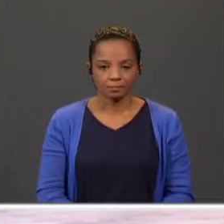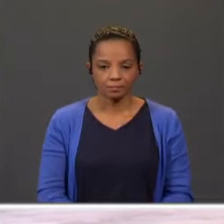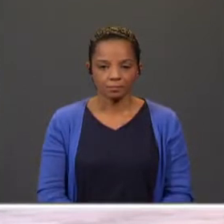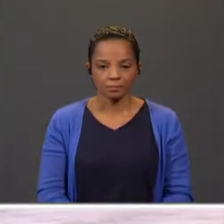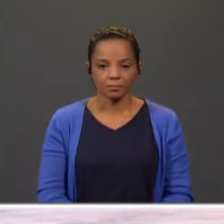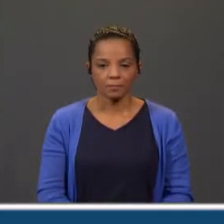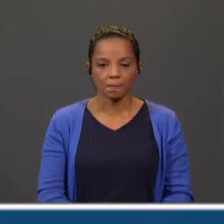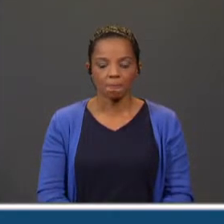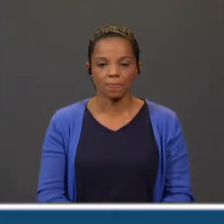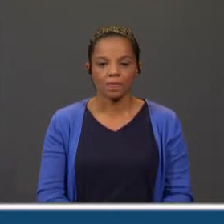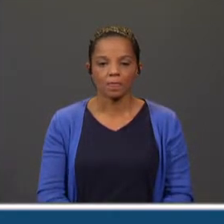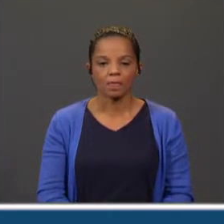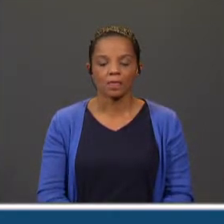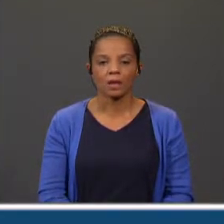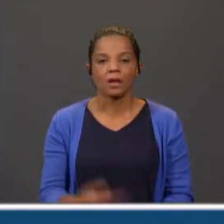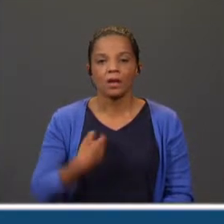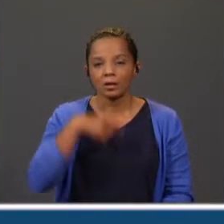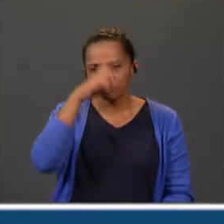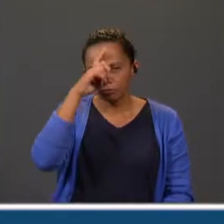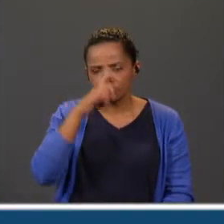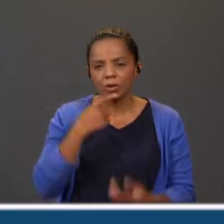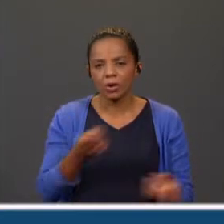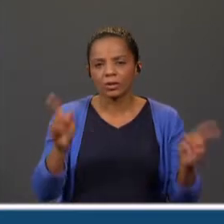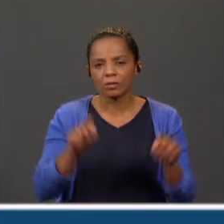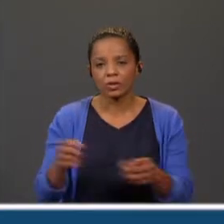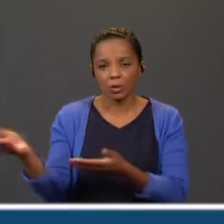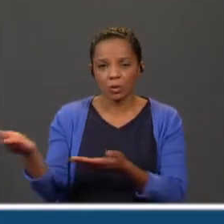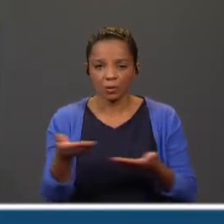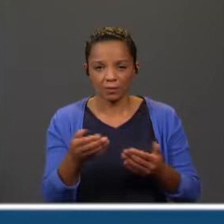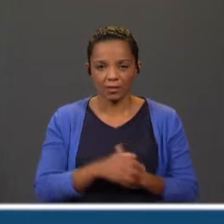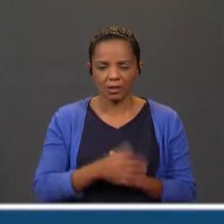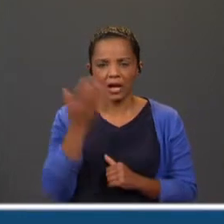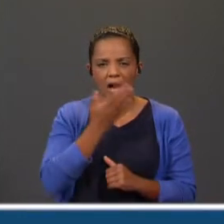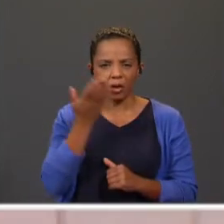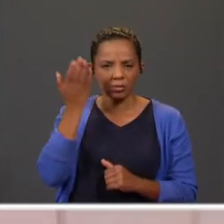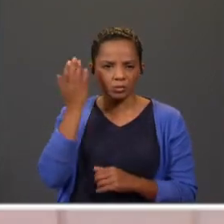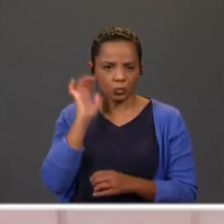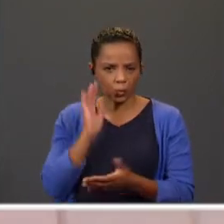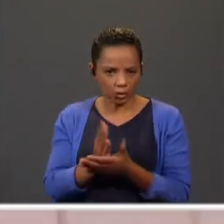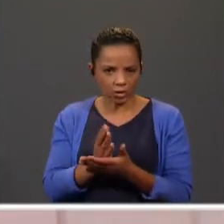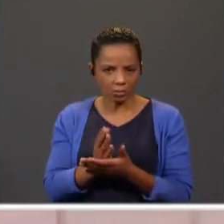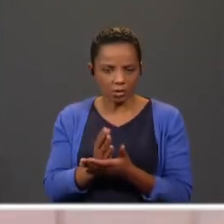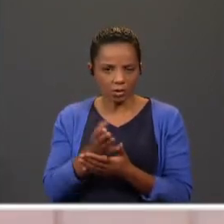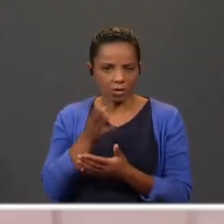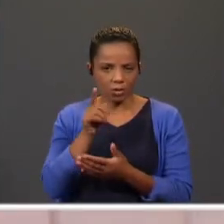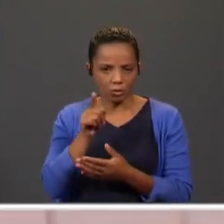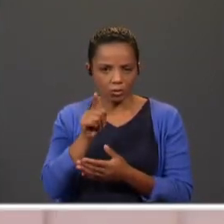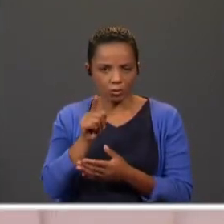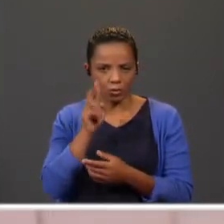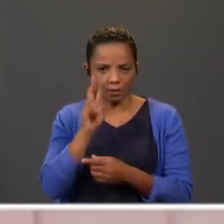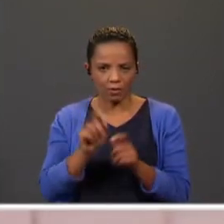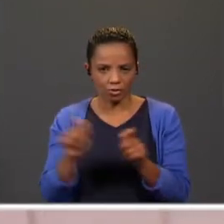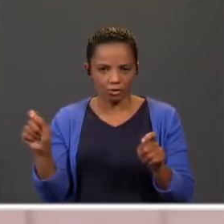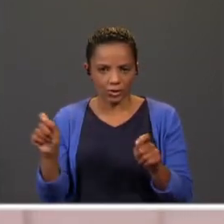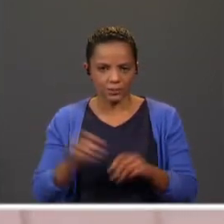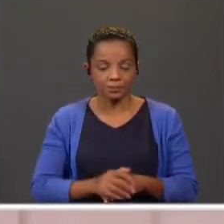Agora vamos recordar o convite. Seguiste-nos no bloco anterior? Muito bem. No bloco anterior, vimos